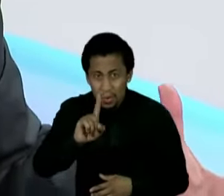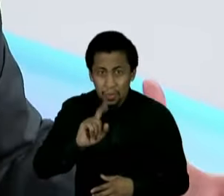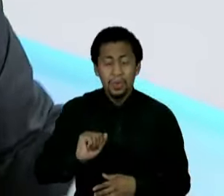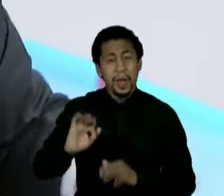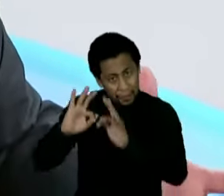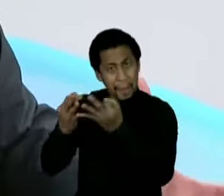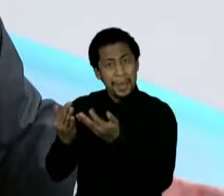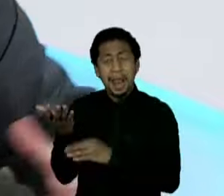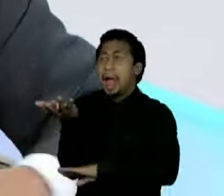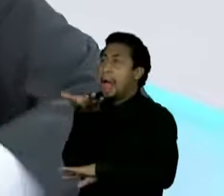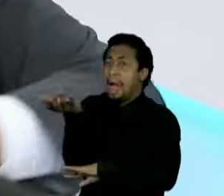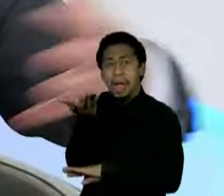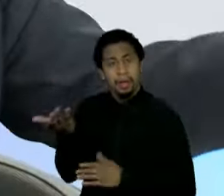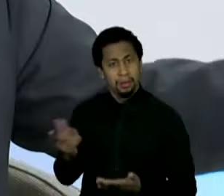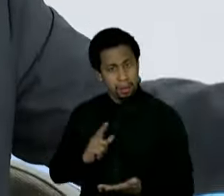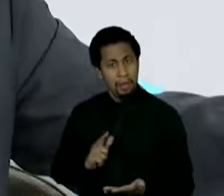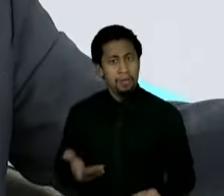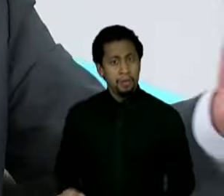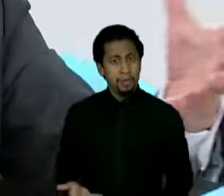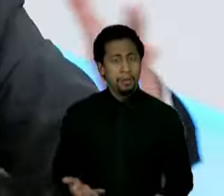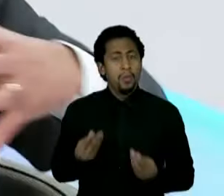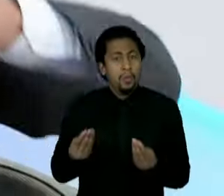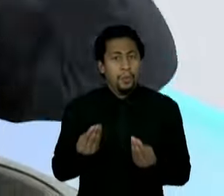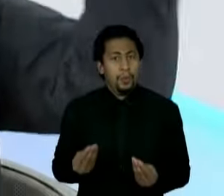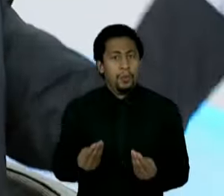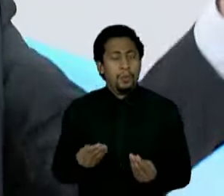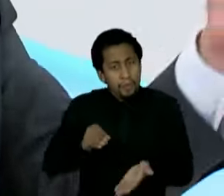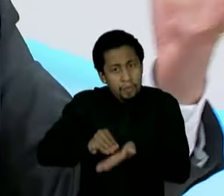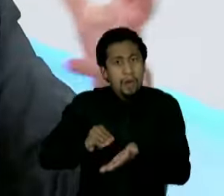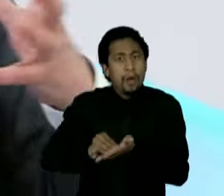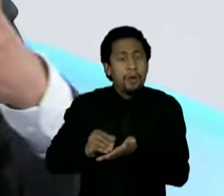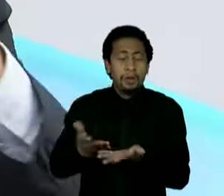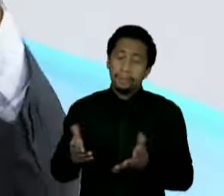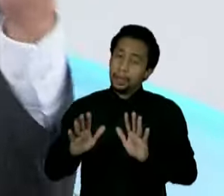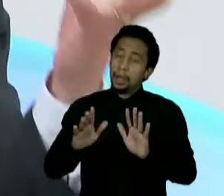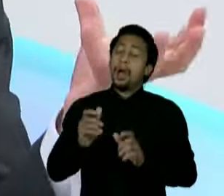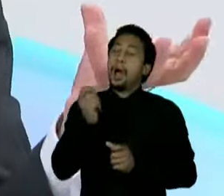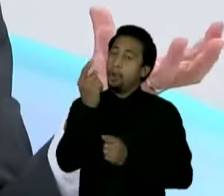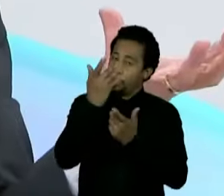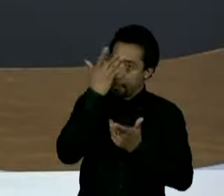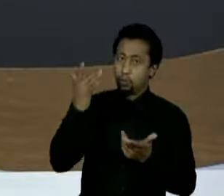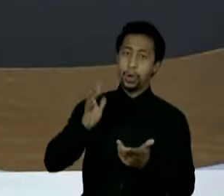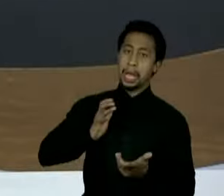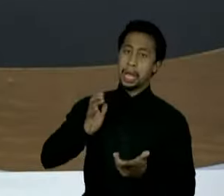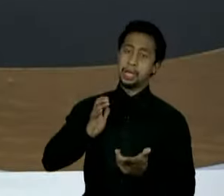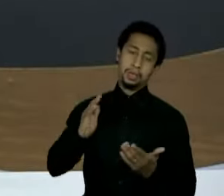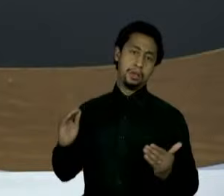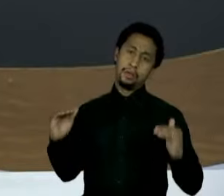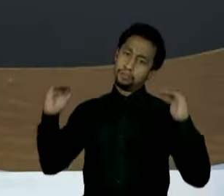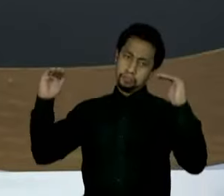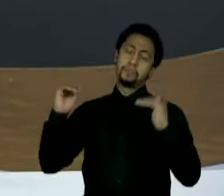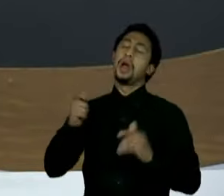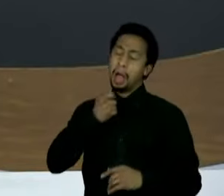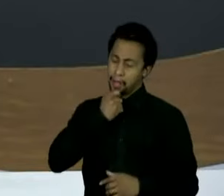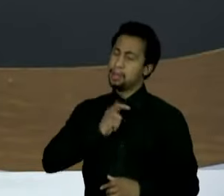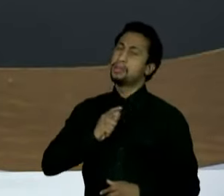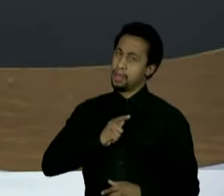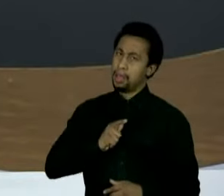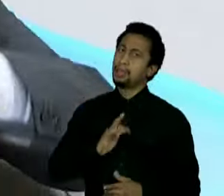E uma insensibilidade... Claro, você vai ter gente que continua com dinheiro porque tinha folga, tinha espaço financeiro. Mas,